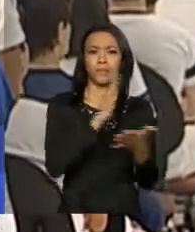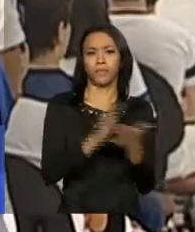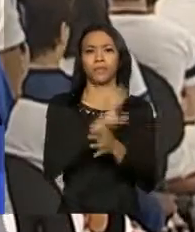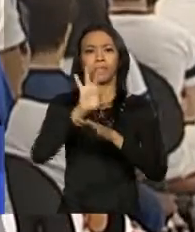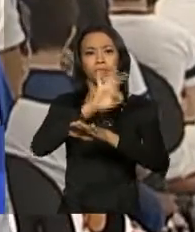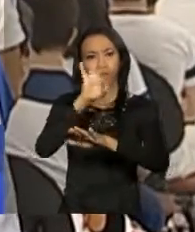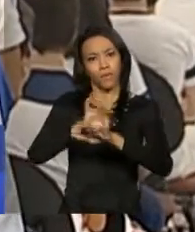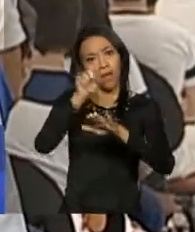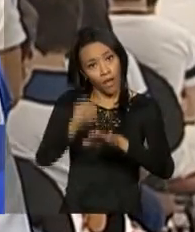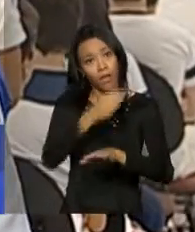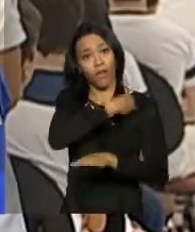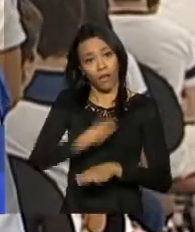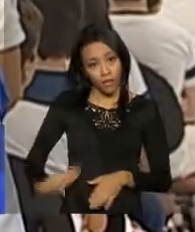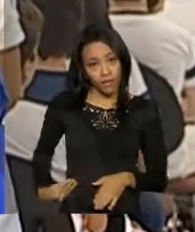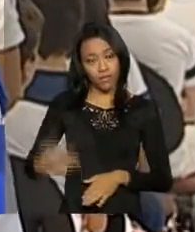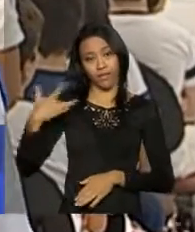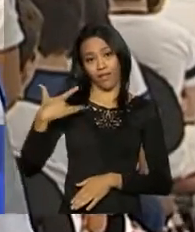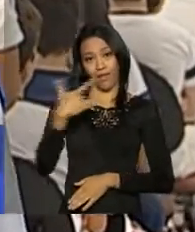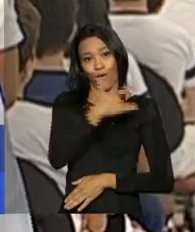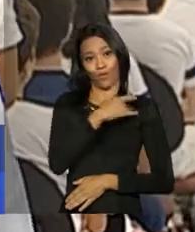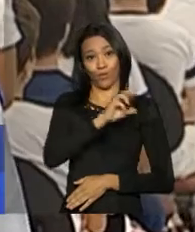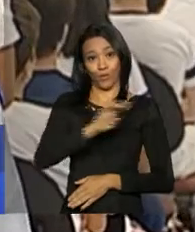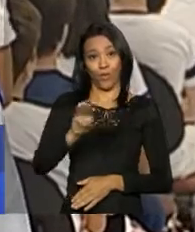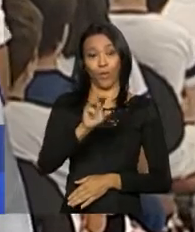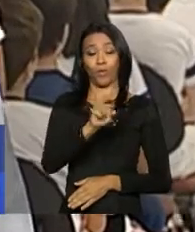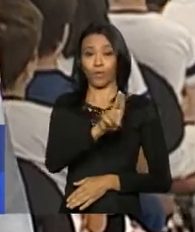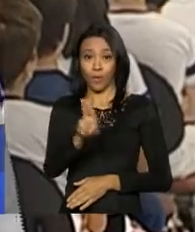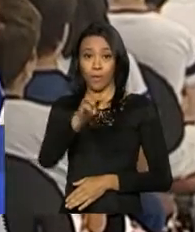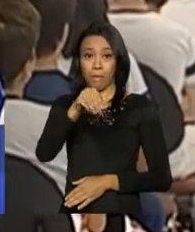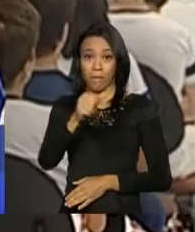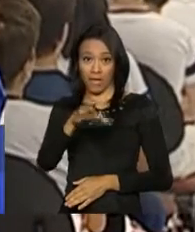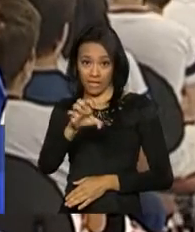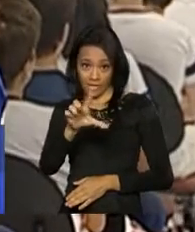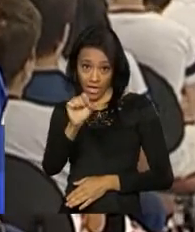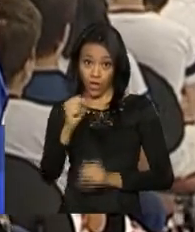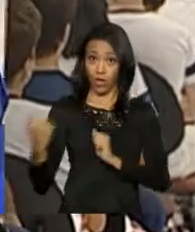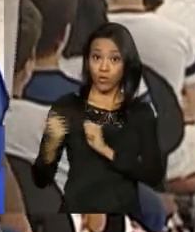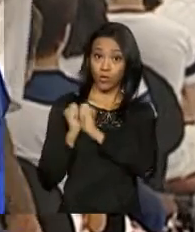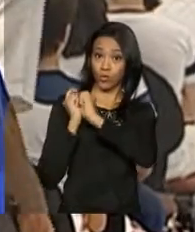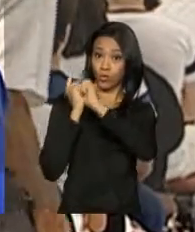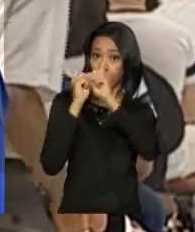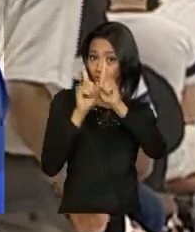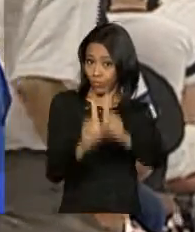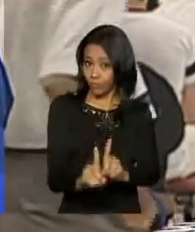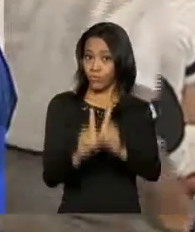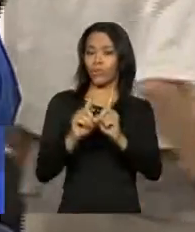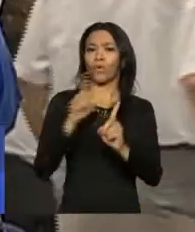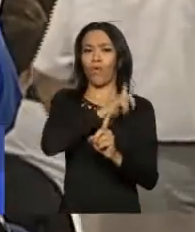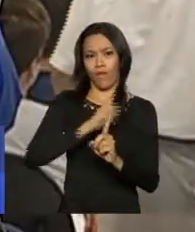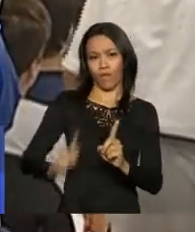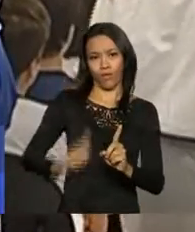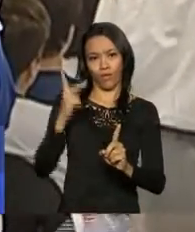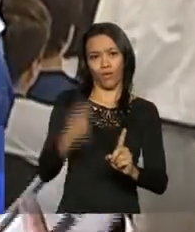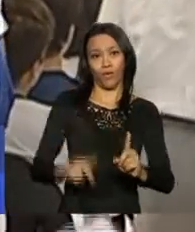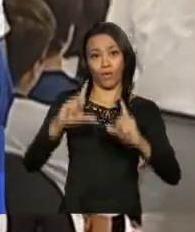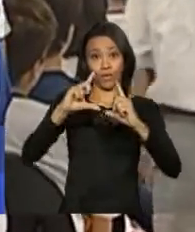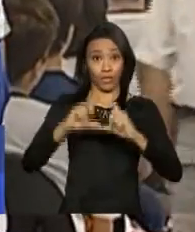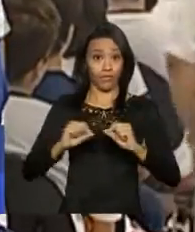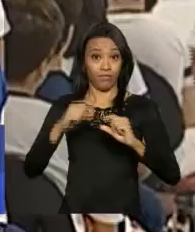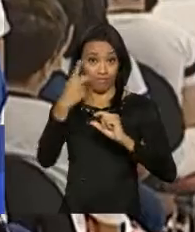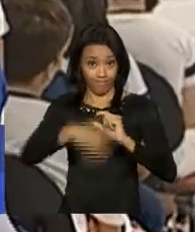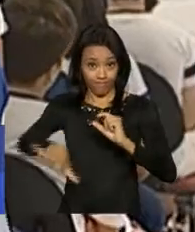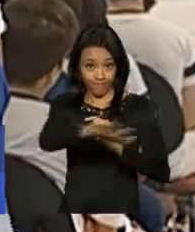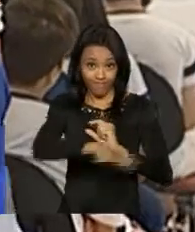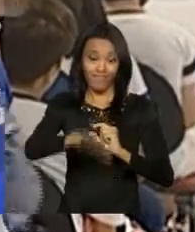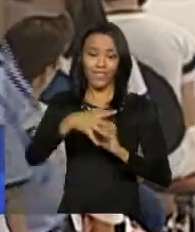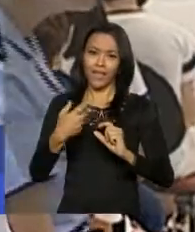é o ministro da Saúde, Marcelo Castro. Nesse momento ele está acompanhado do governador do Distrito Federal, Rodrigo Hollenberg, e está com os estudantes da escola aqui no